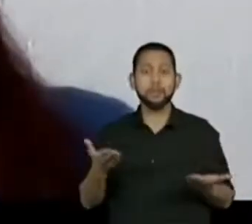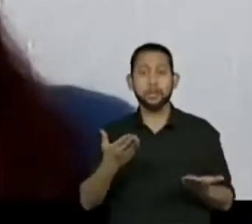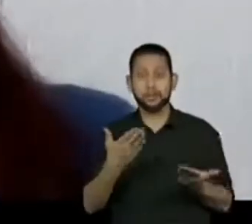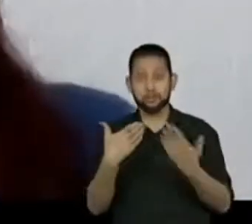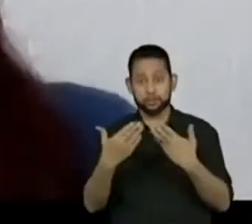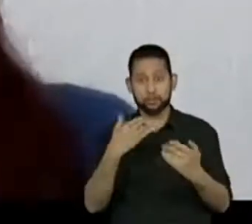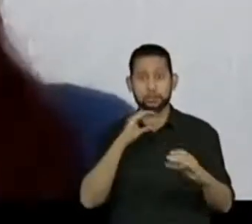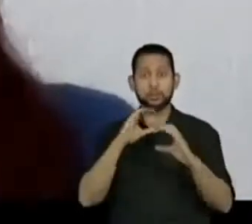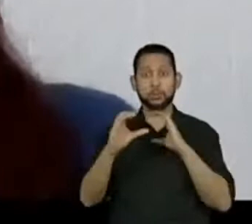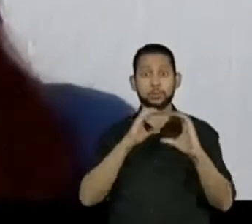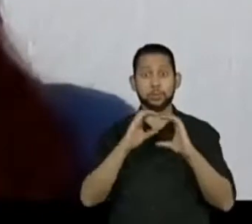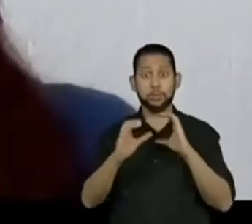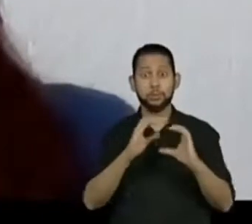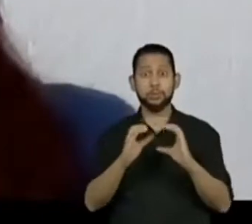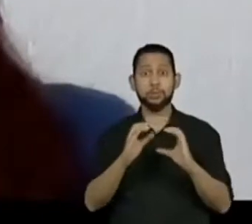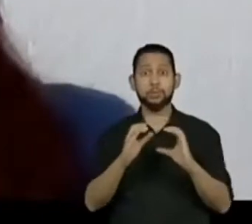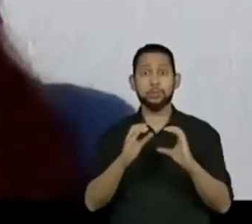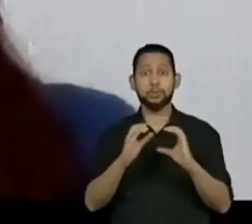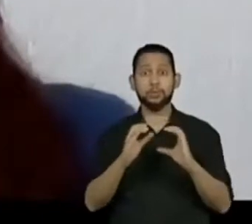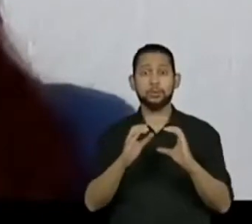vocês, alunos...